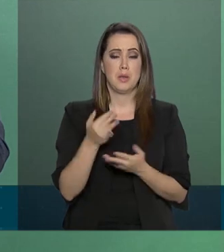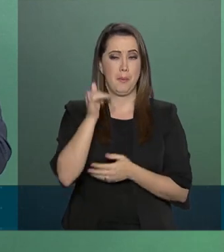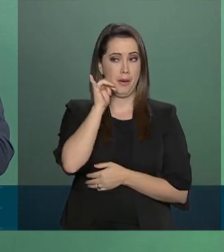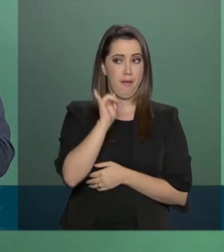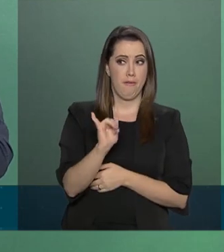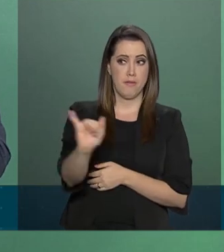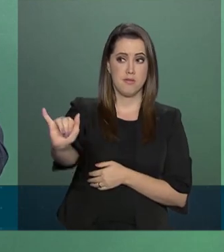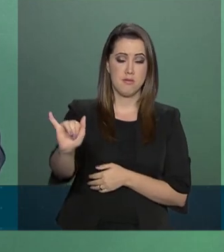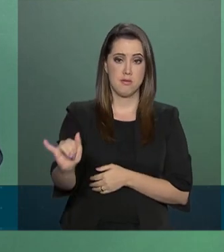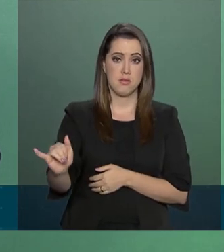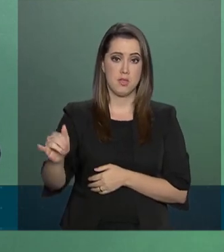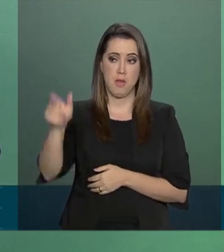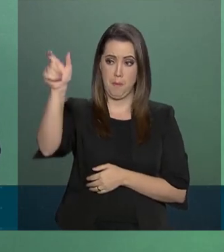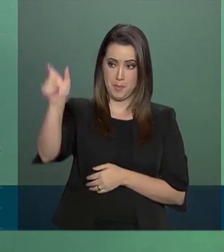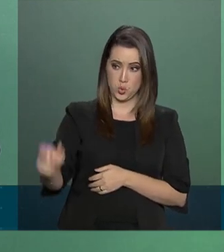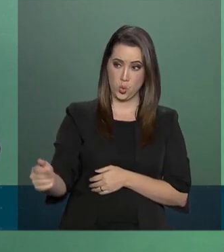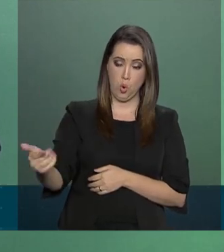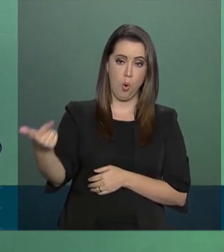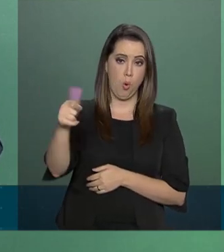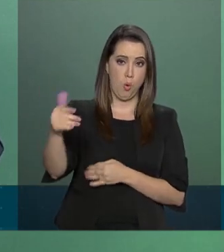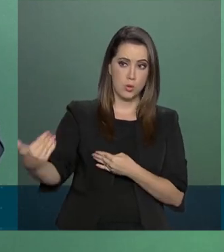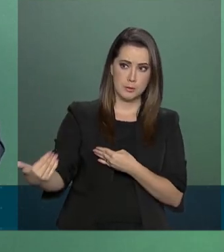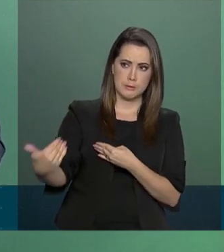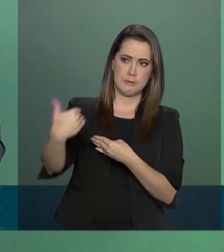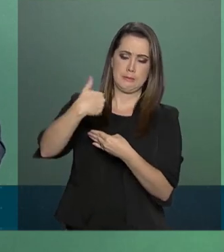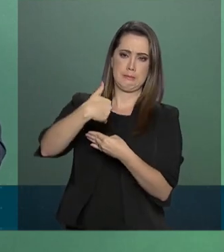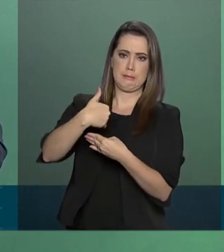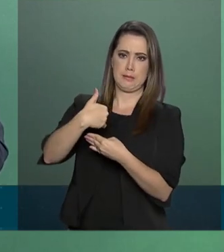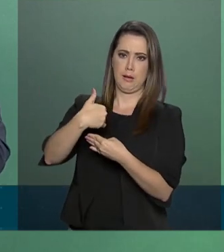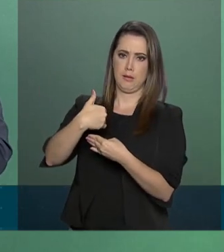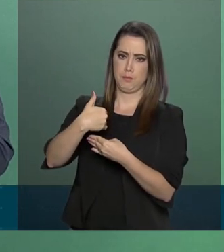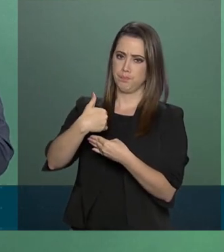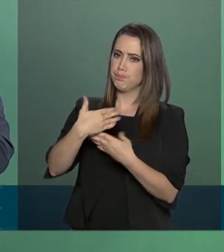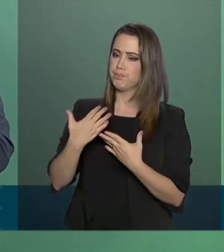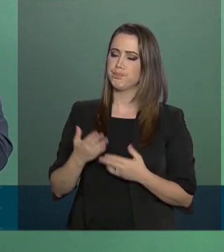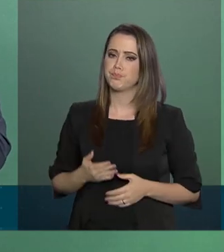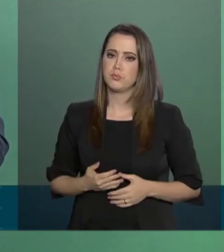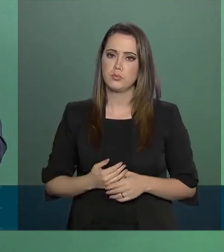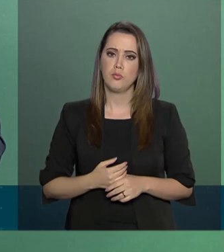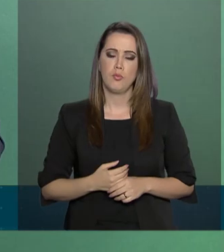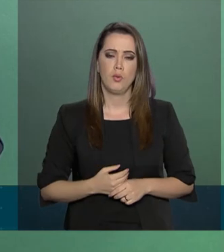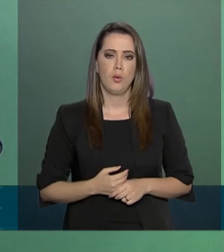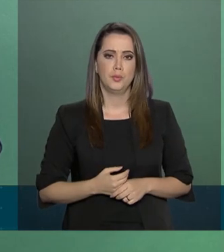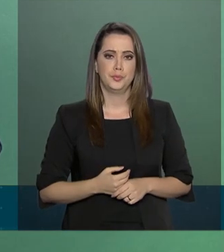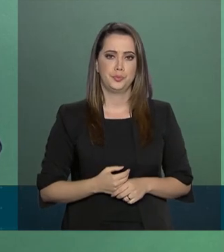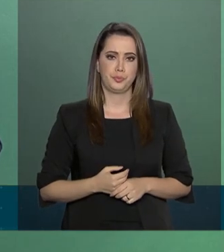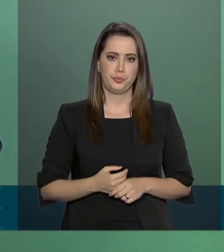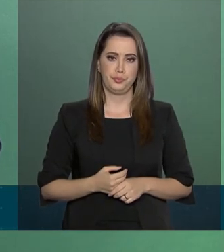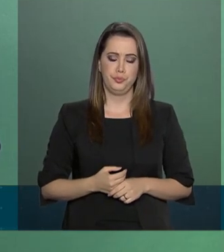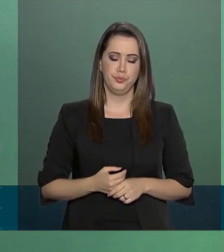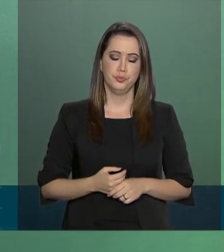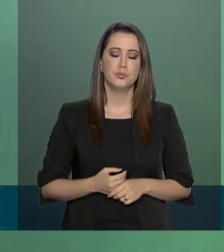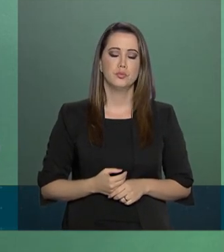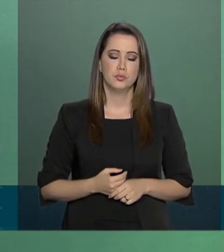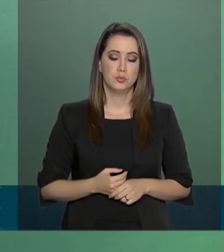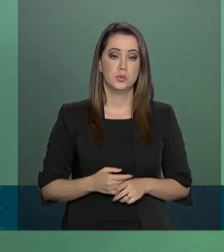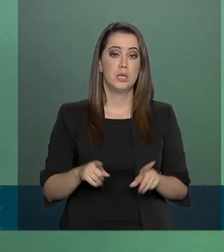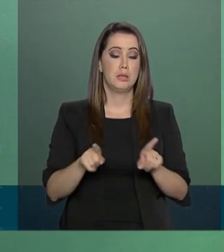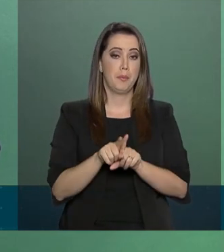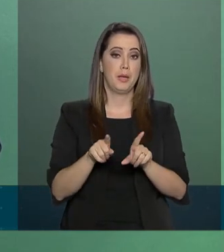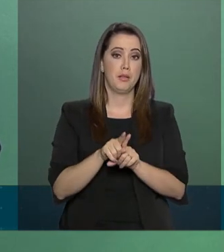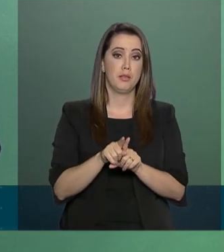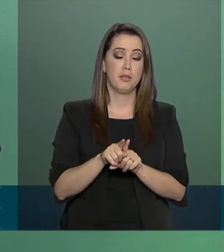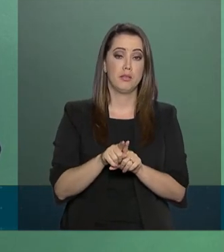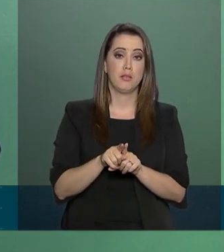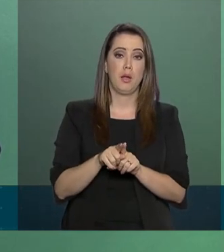agressão injusta, atual e iminente. Fixação da quantidade de munições